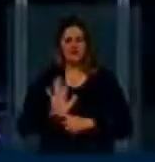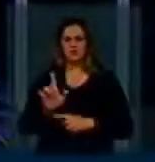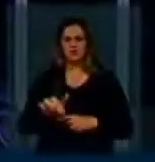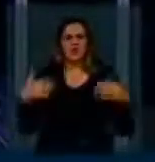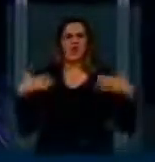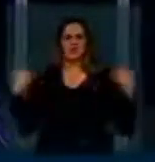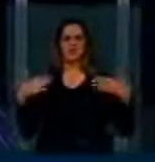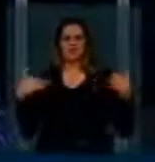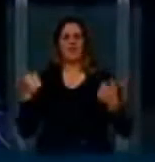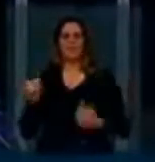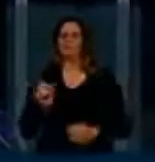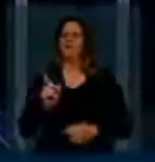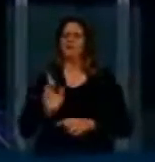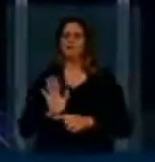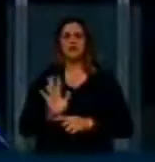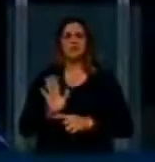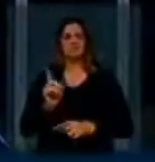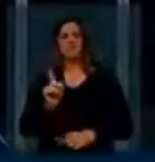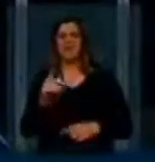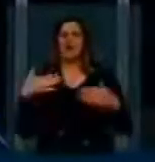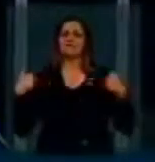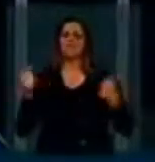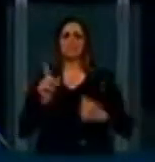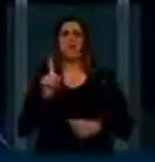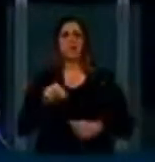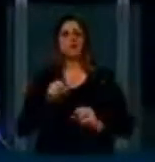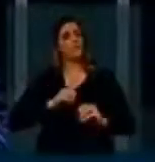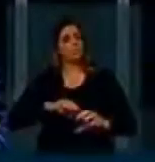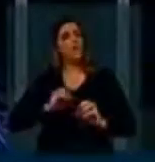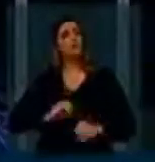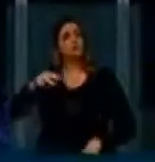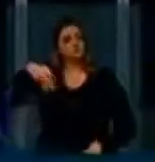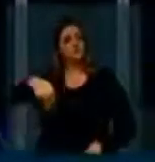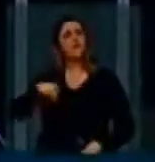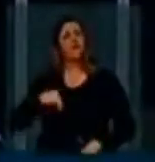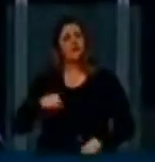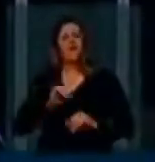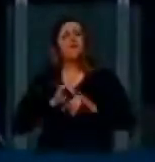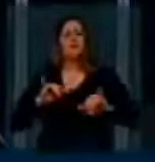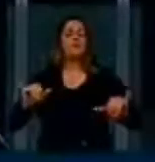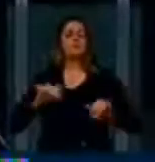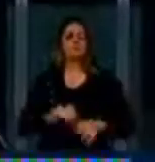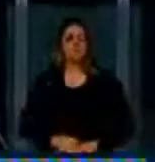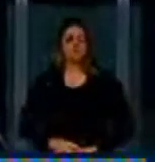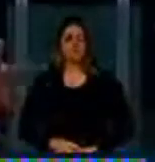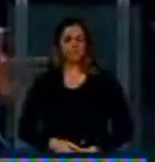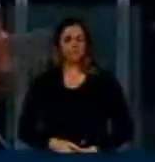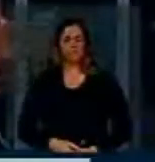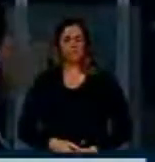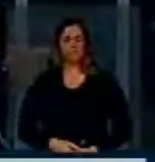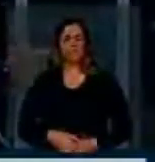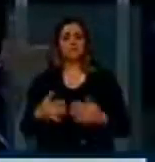não é lazer, não. Vídeo é educação. Vídeo é acesso à informação. Então, continuaremos tendo várias